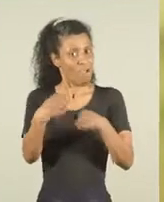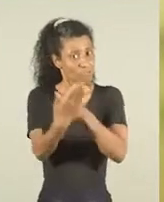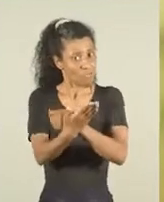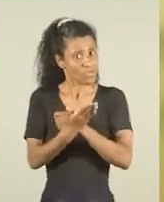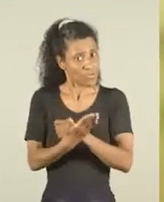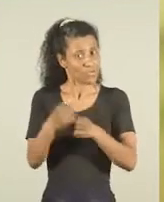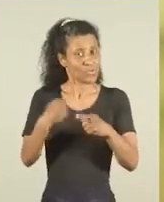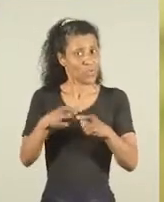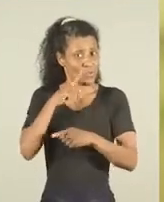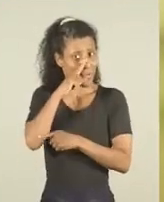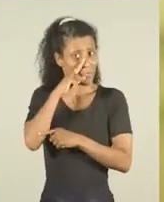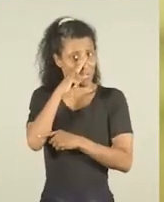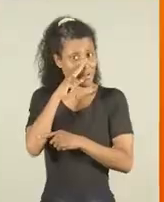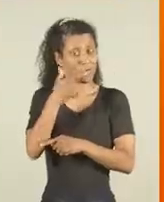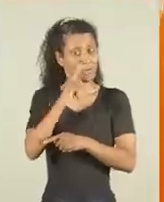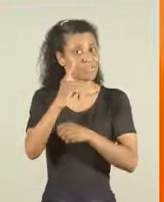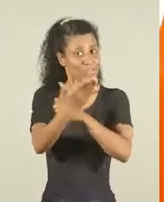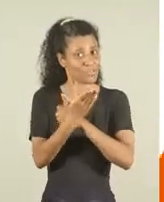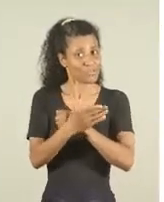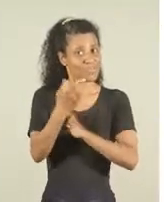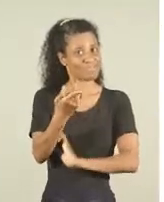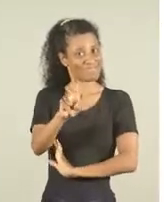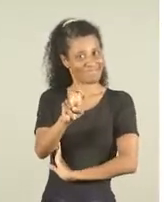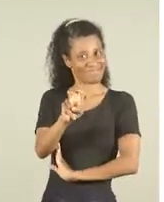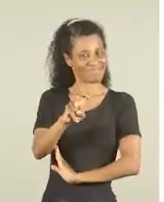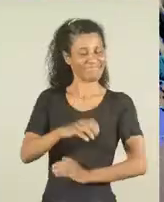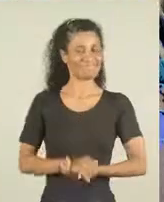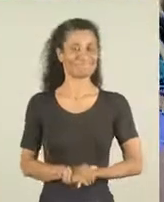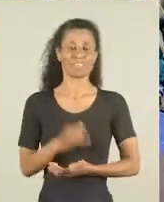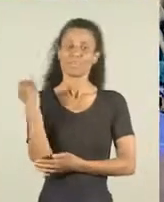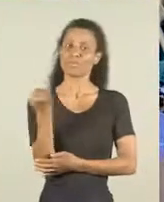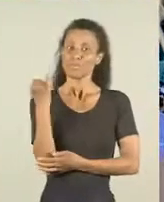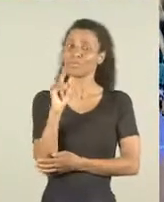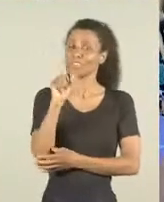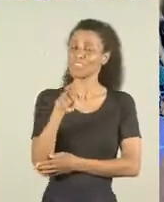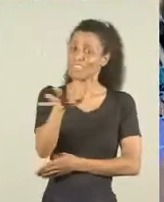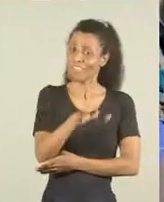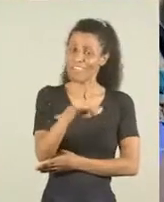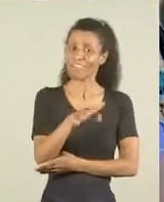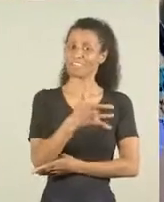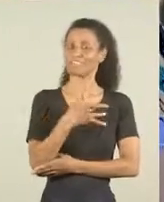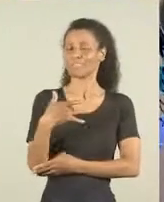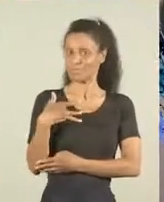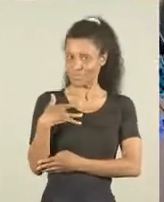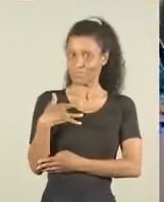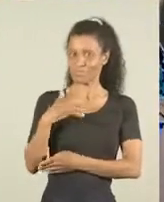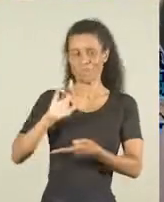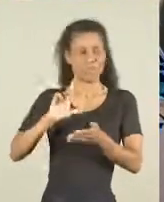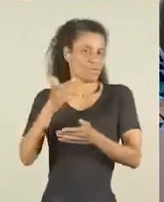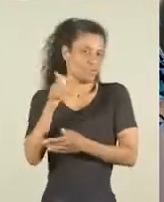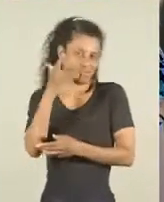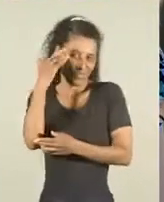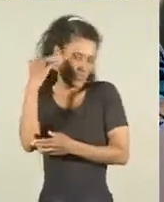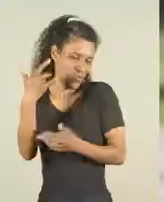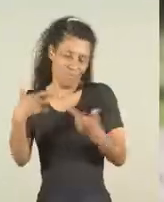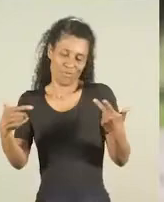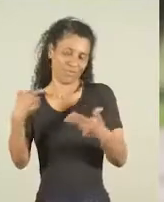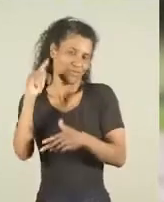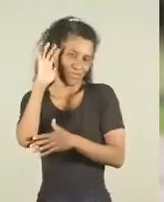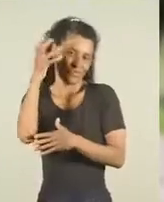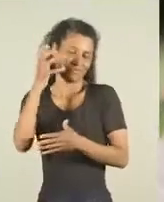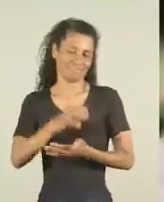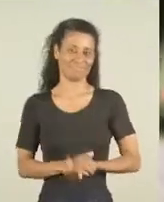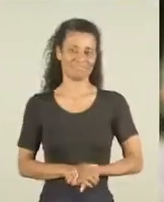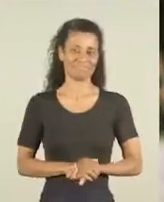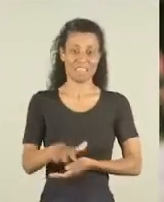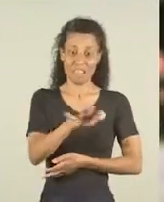estiver numa situação de muito risco. É essencial mesmo a saúde. O resto a gente dá um jeito. Na